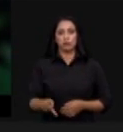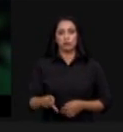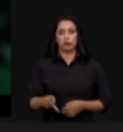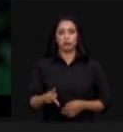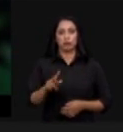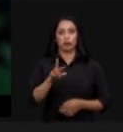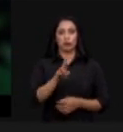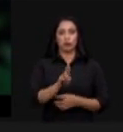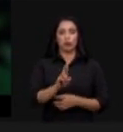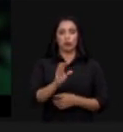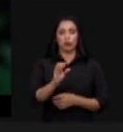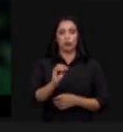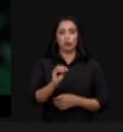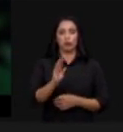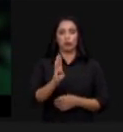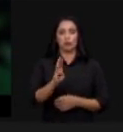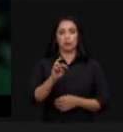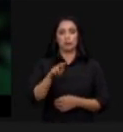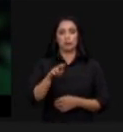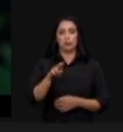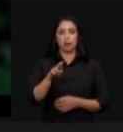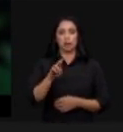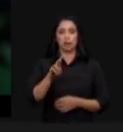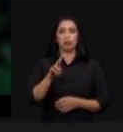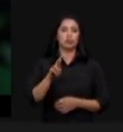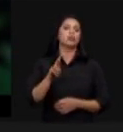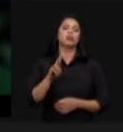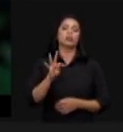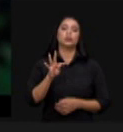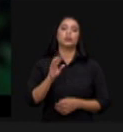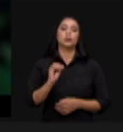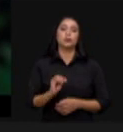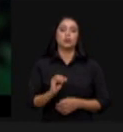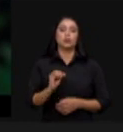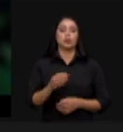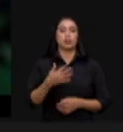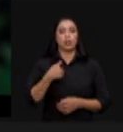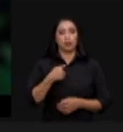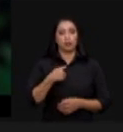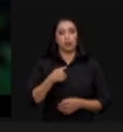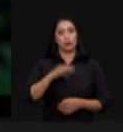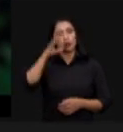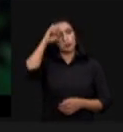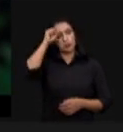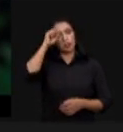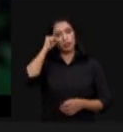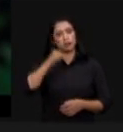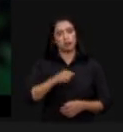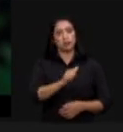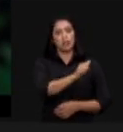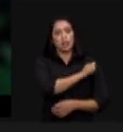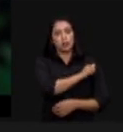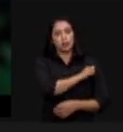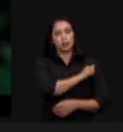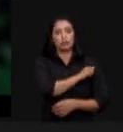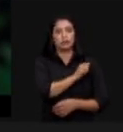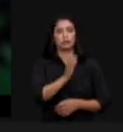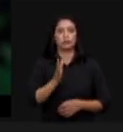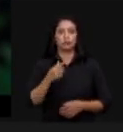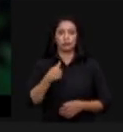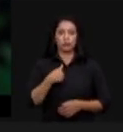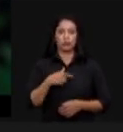seu discípulo aqui está professor e quero trazer a vossa excelência uma